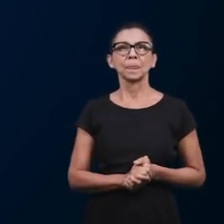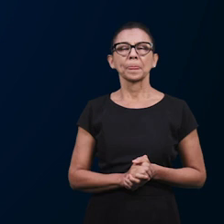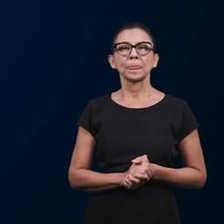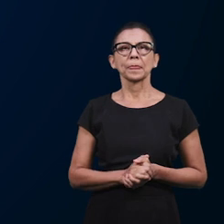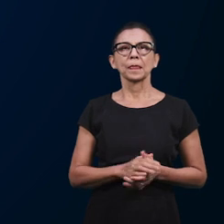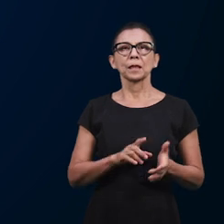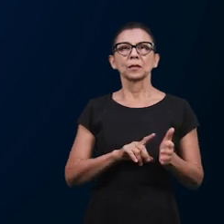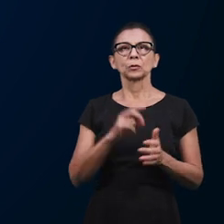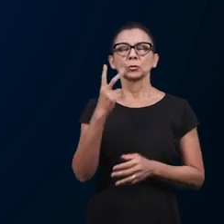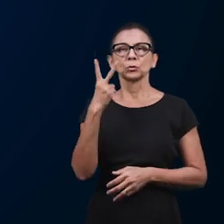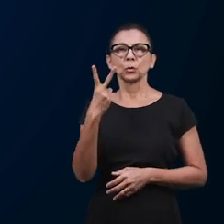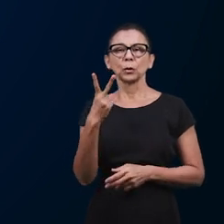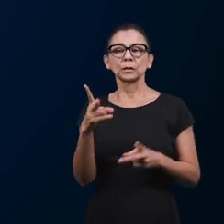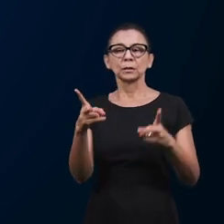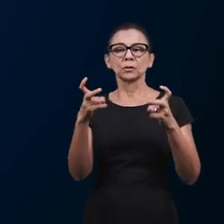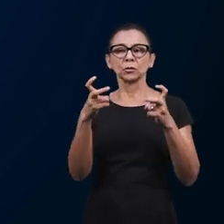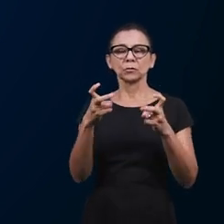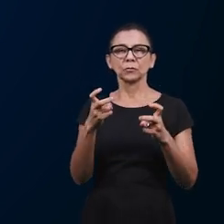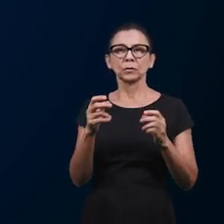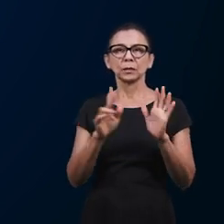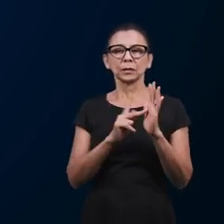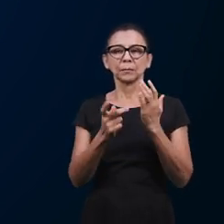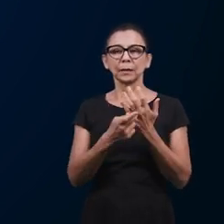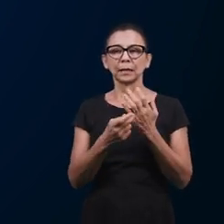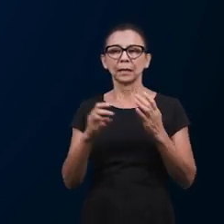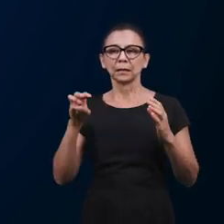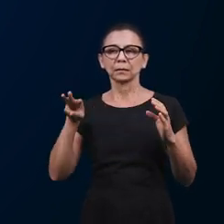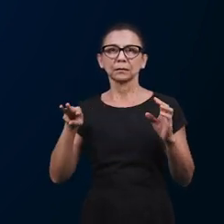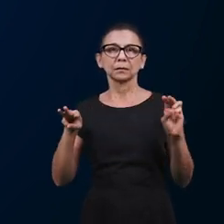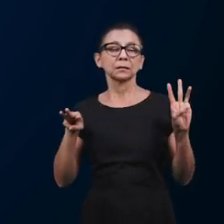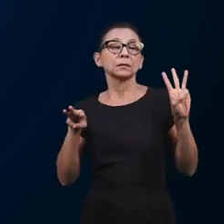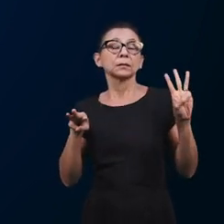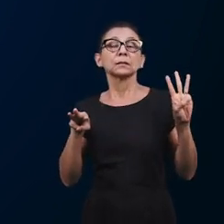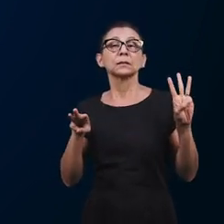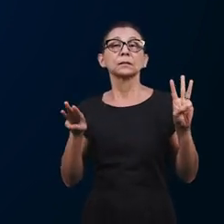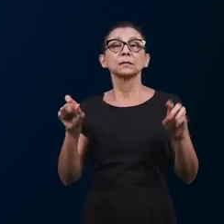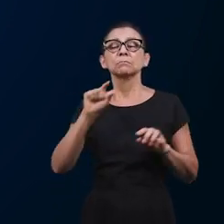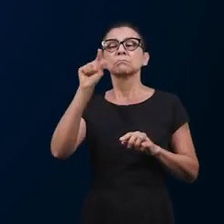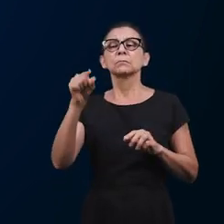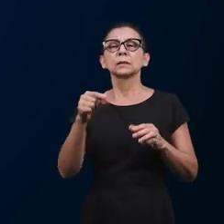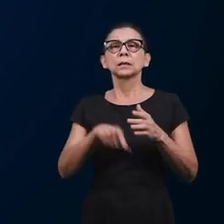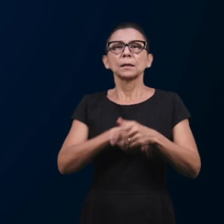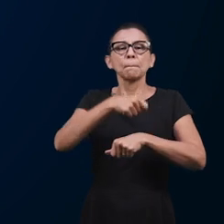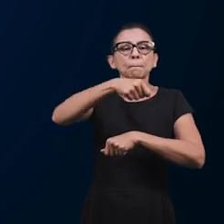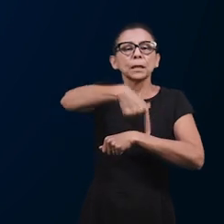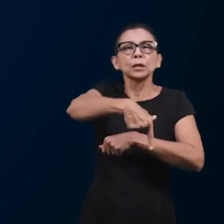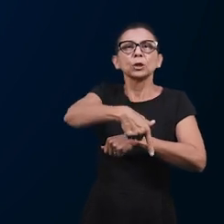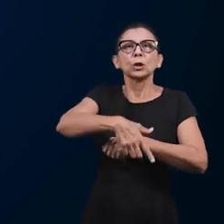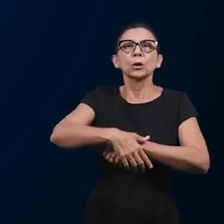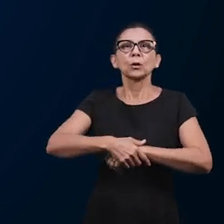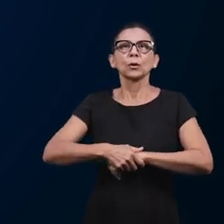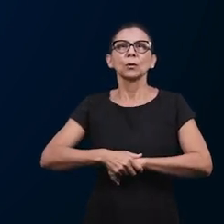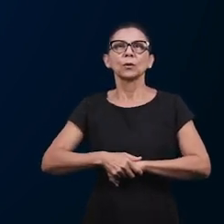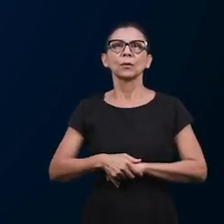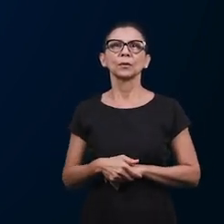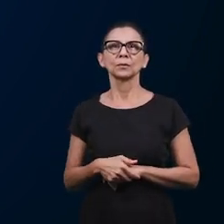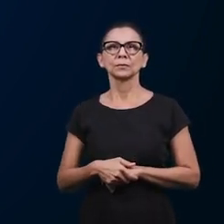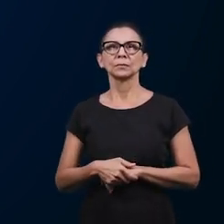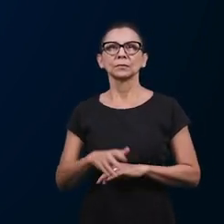identifique na parábola do trigo e do joio. Quem plantou o joio? Quem plantou? Mostre a plaquinha.